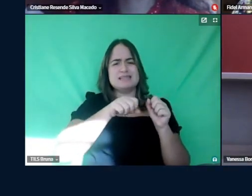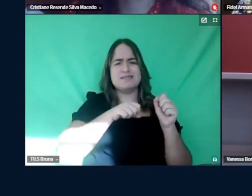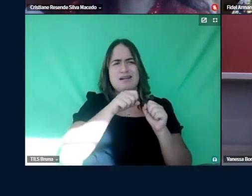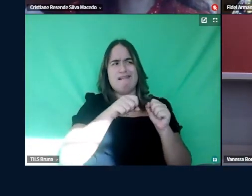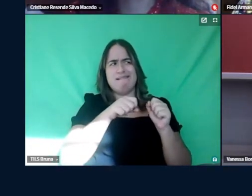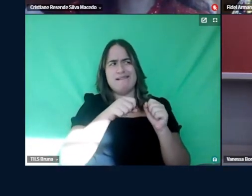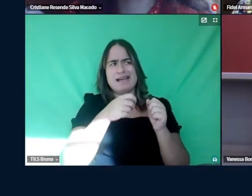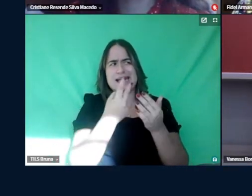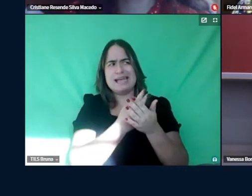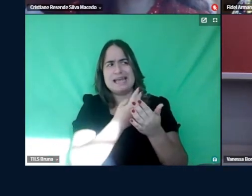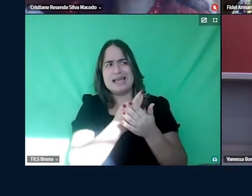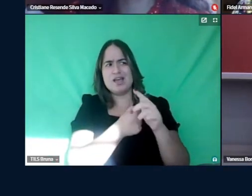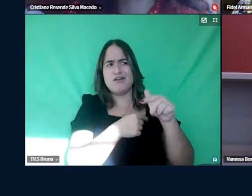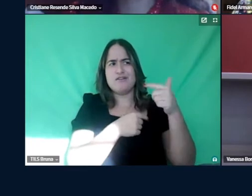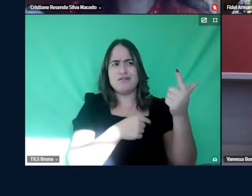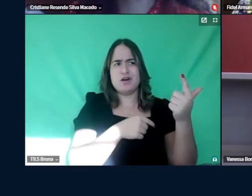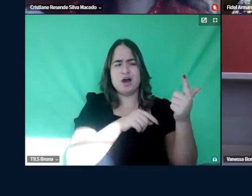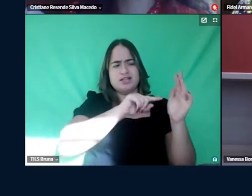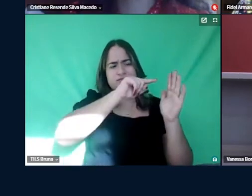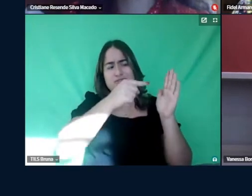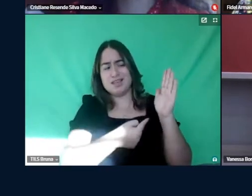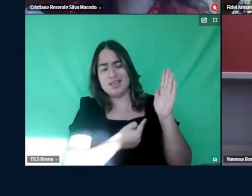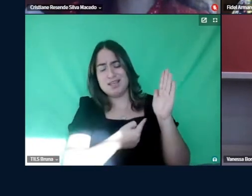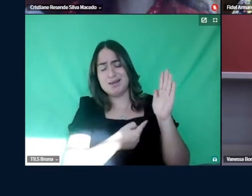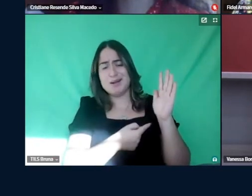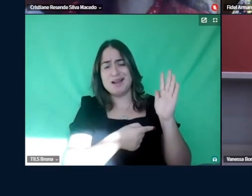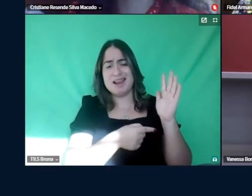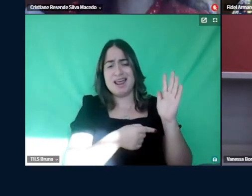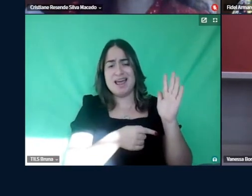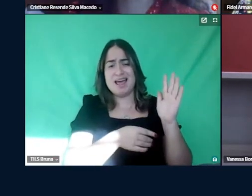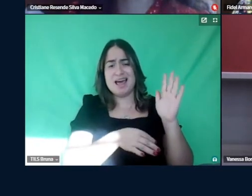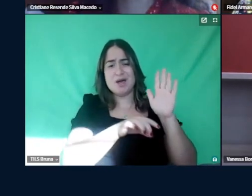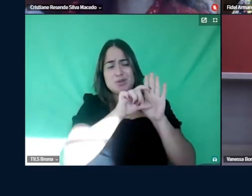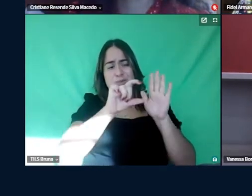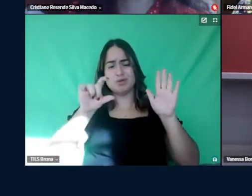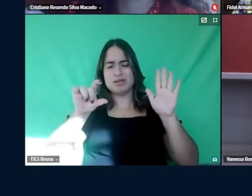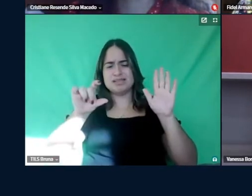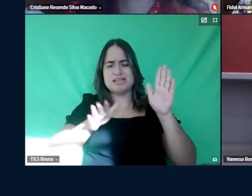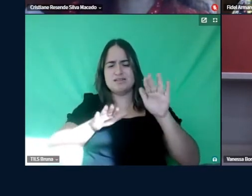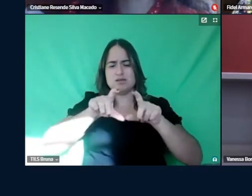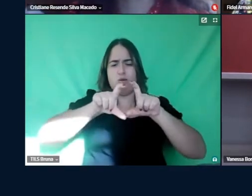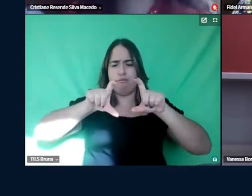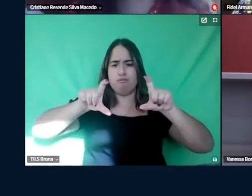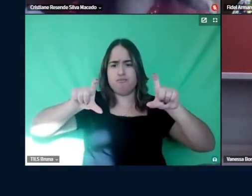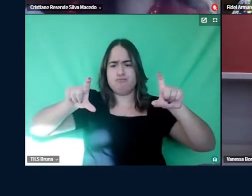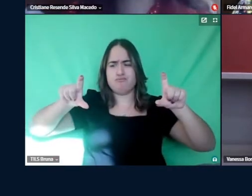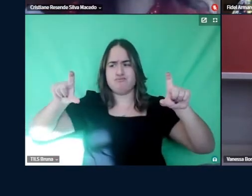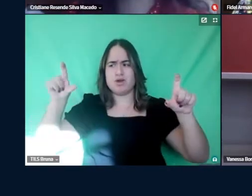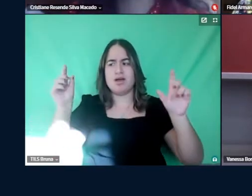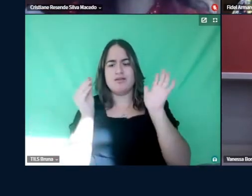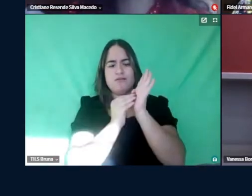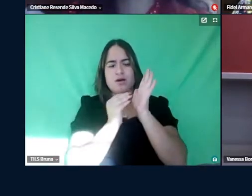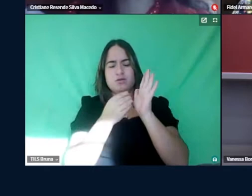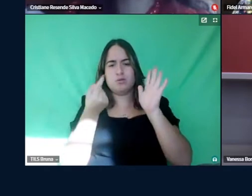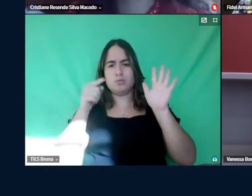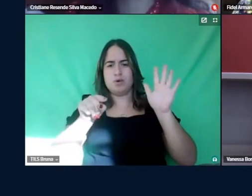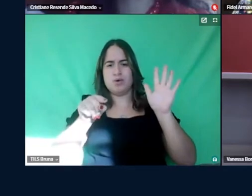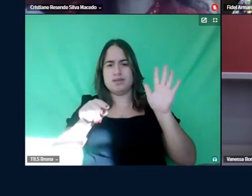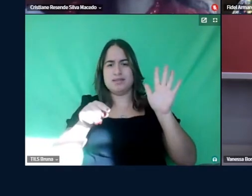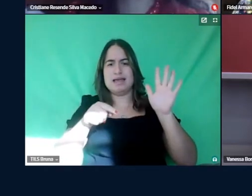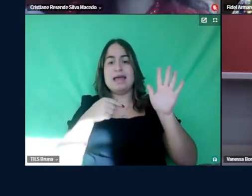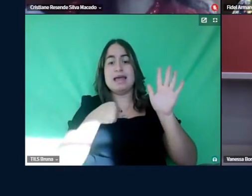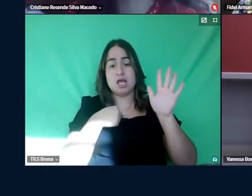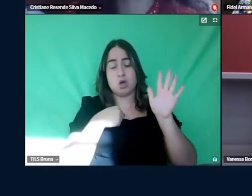que a gente dá de vírgula, né? Às vezes, um período muito longo, que precisava de uma pontuação, eu fui fazendo